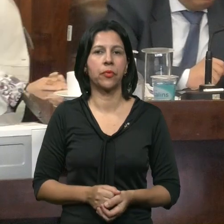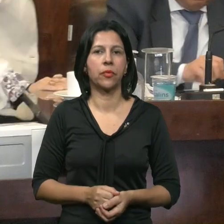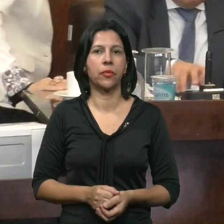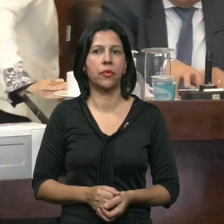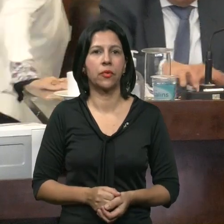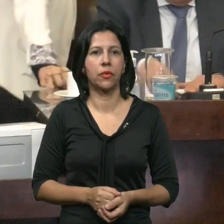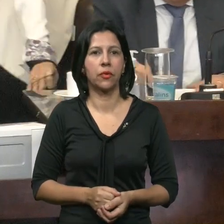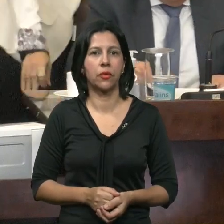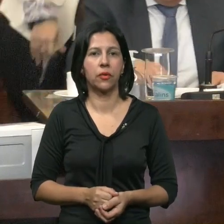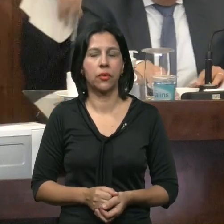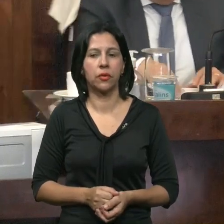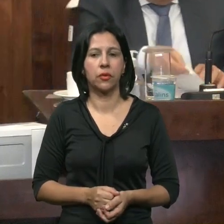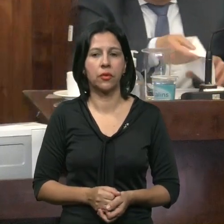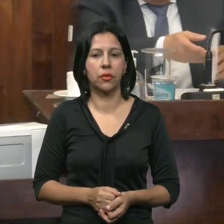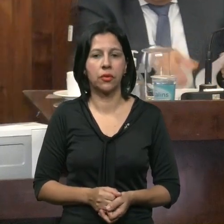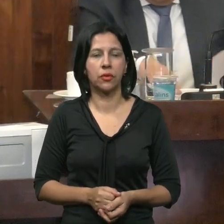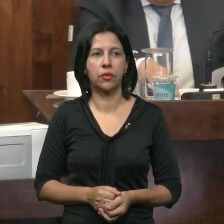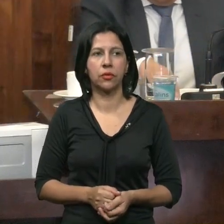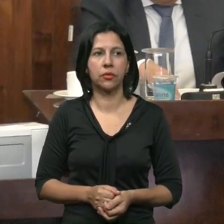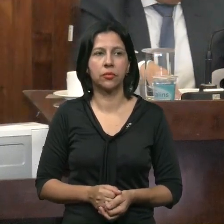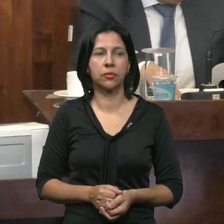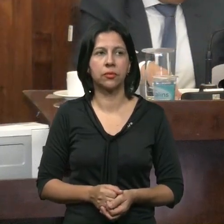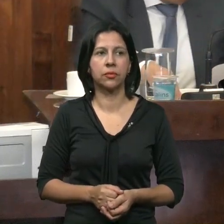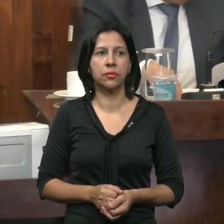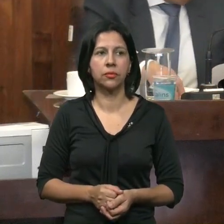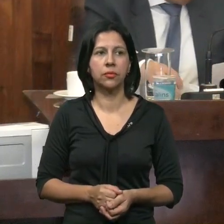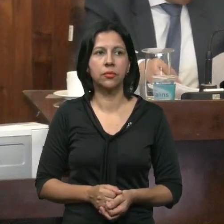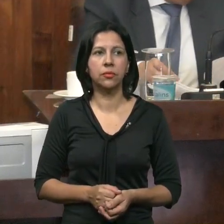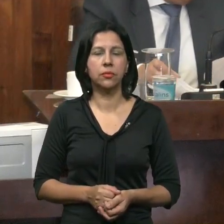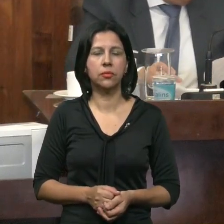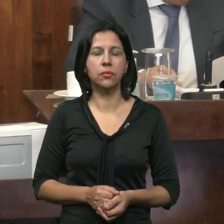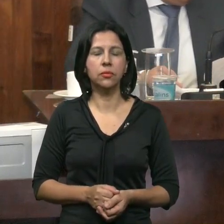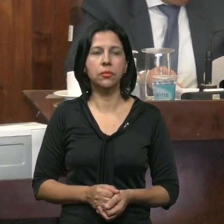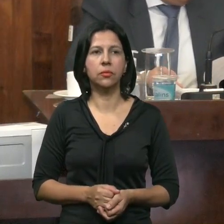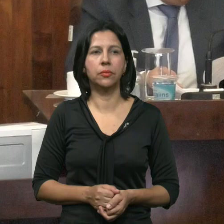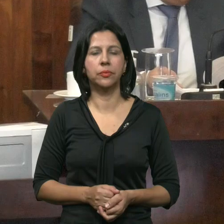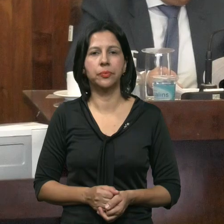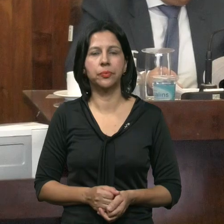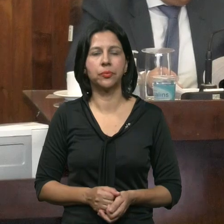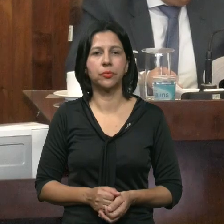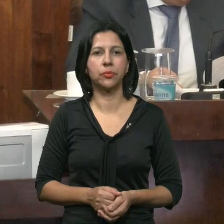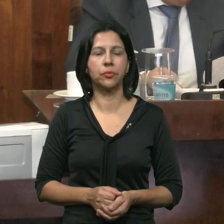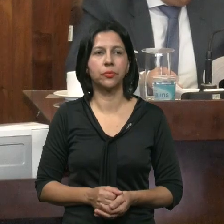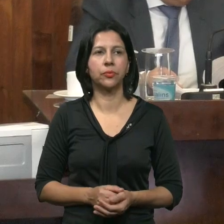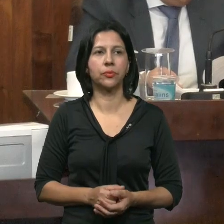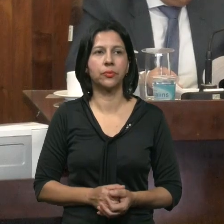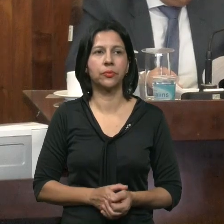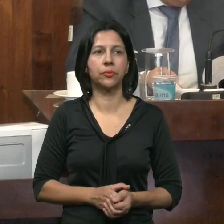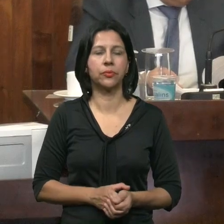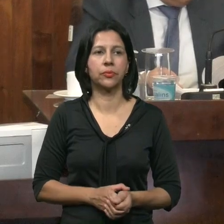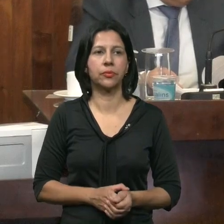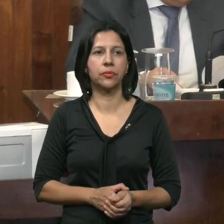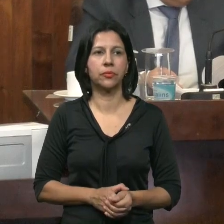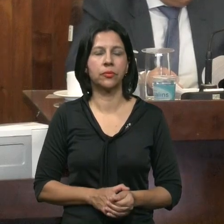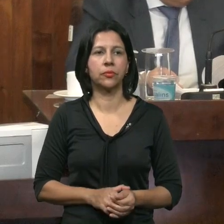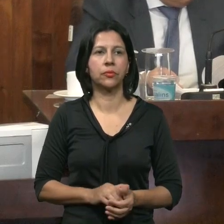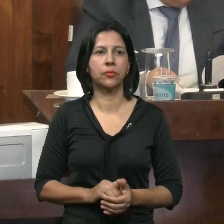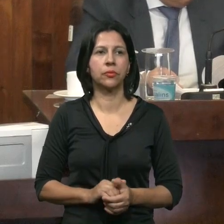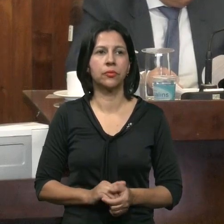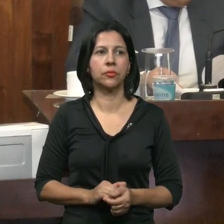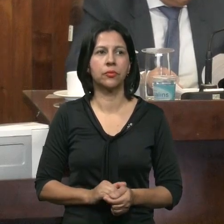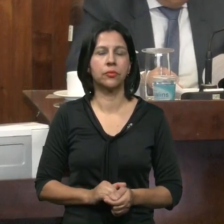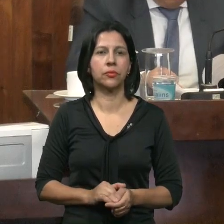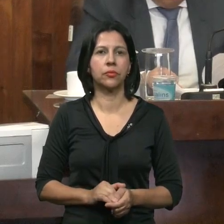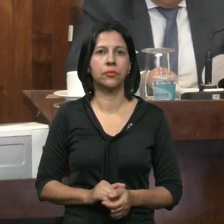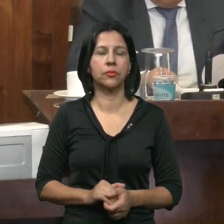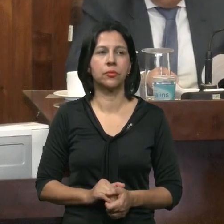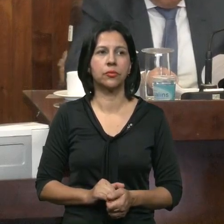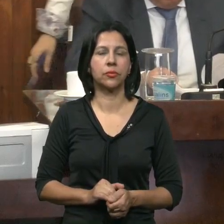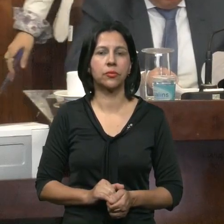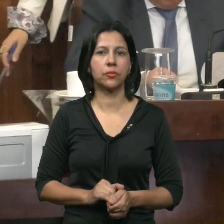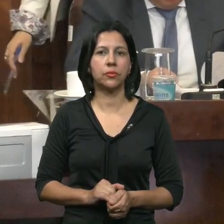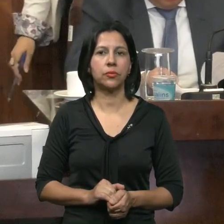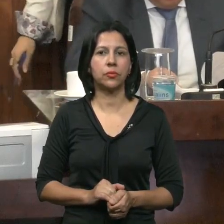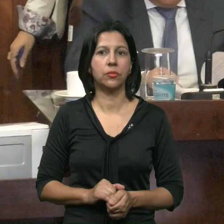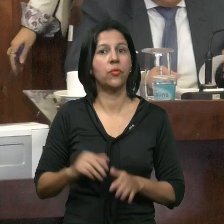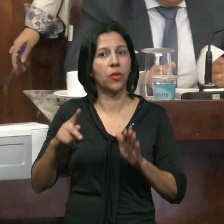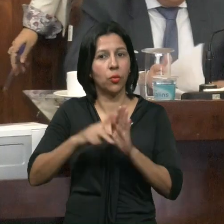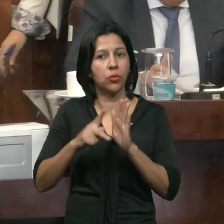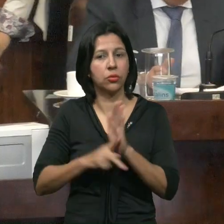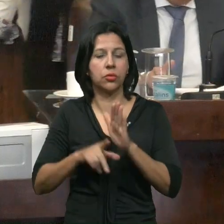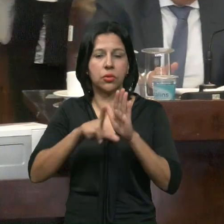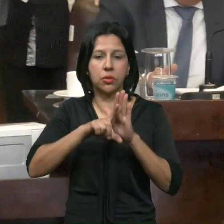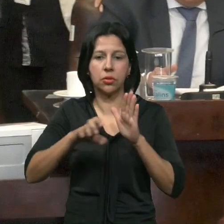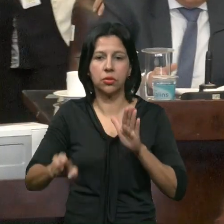projeto